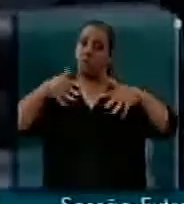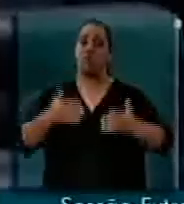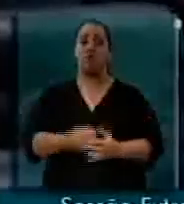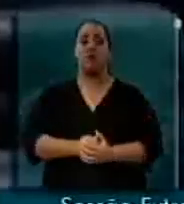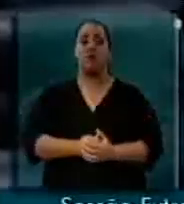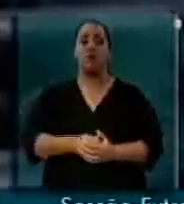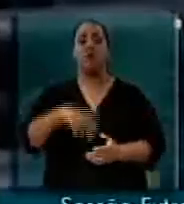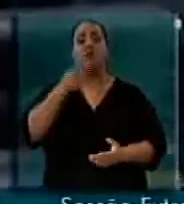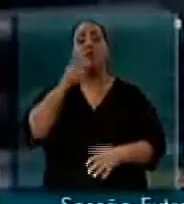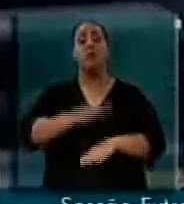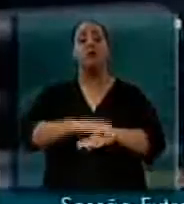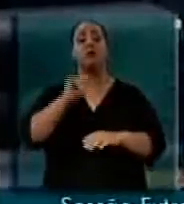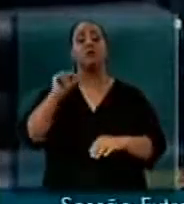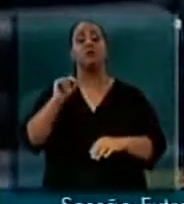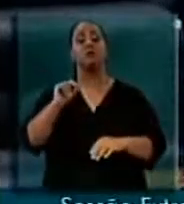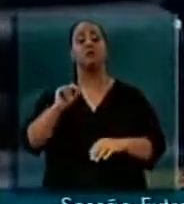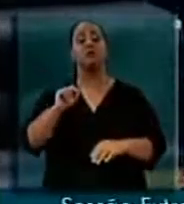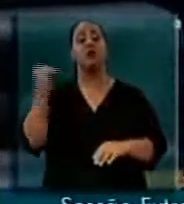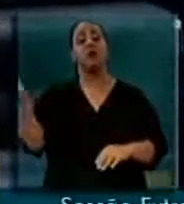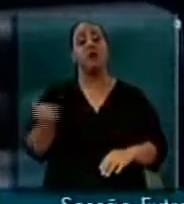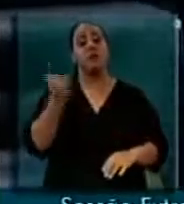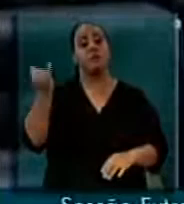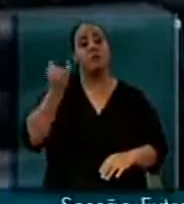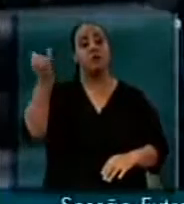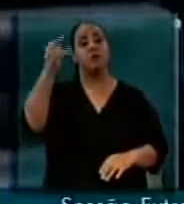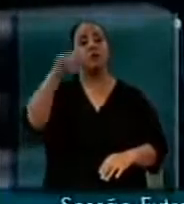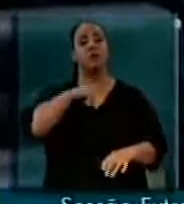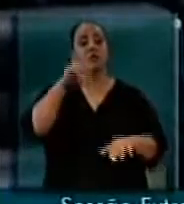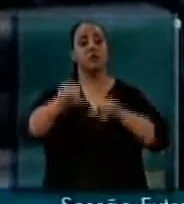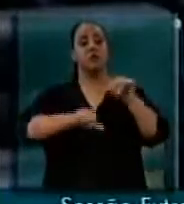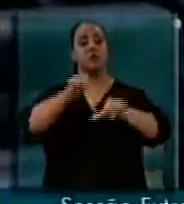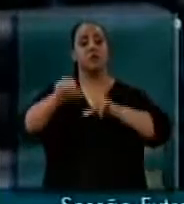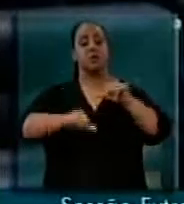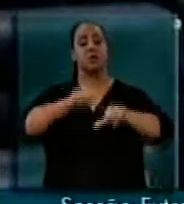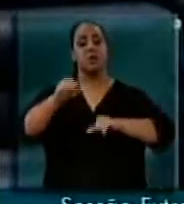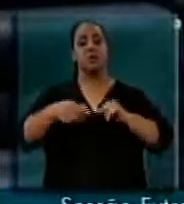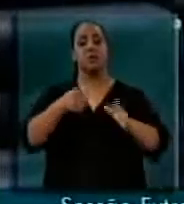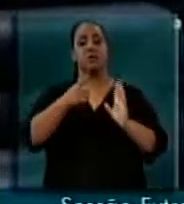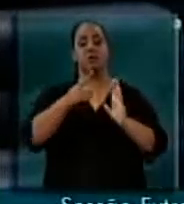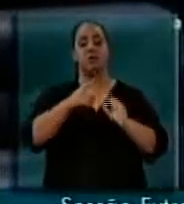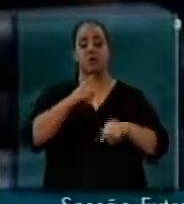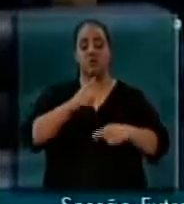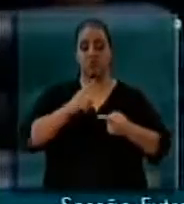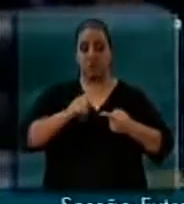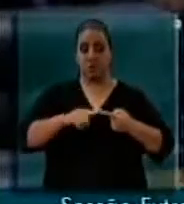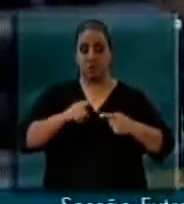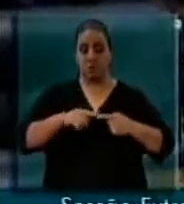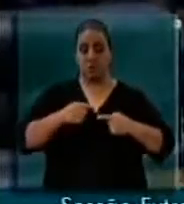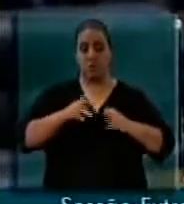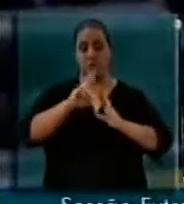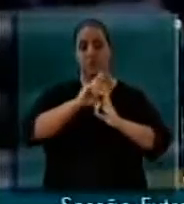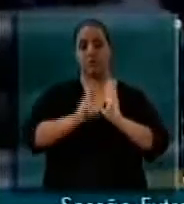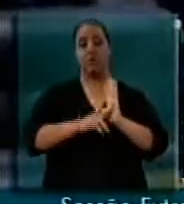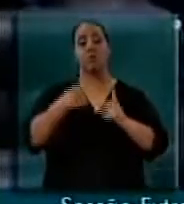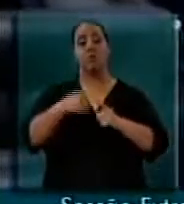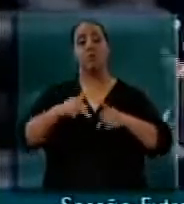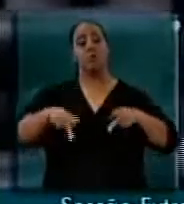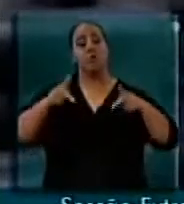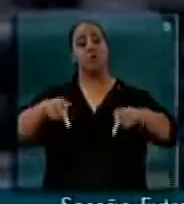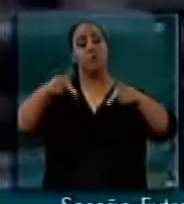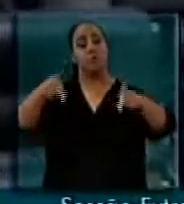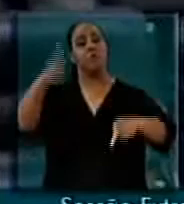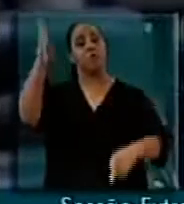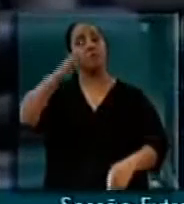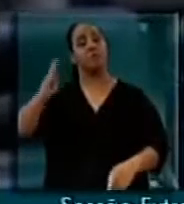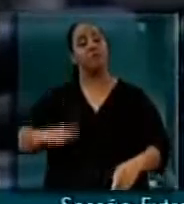e dizer mais do que isso, dizer que da importância da mudança desse marco regulatório para que o povo brasileiro seja beneficiado com o